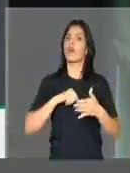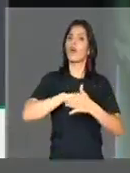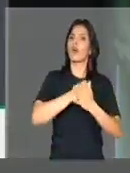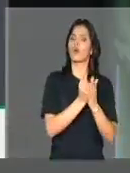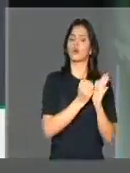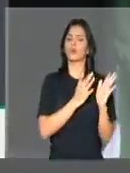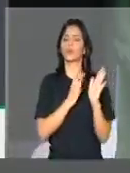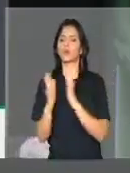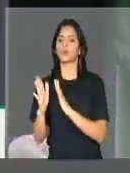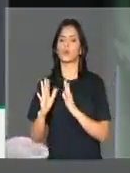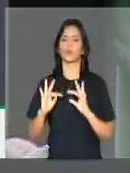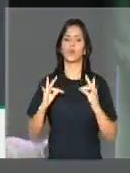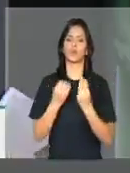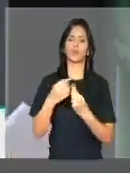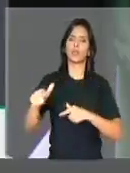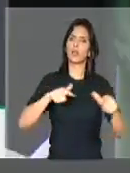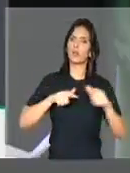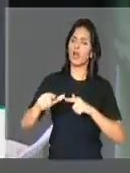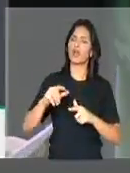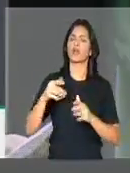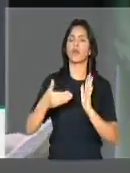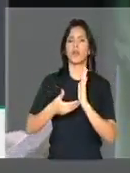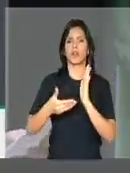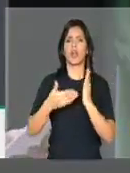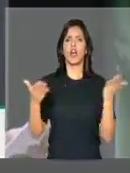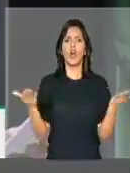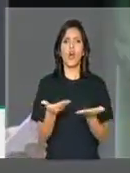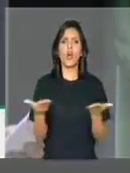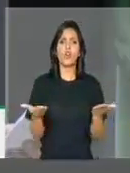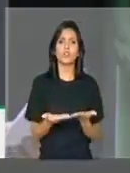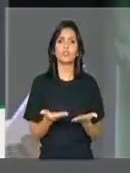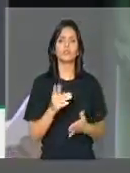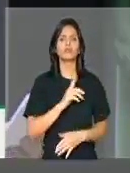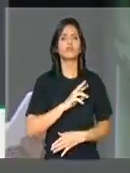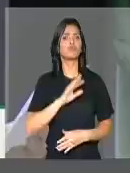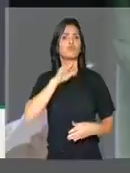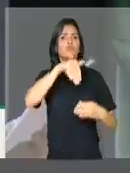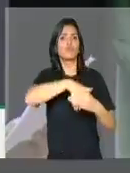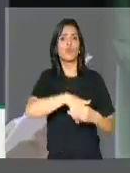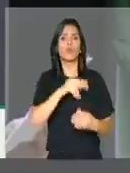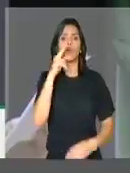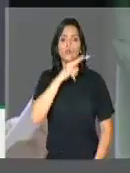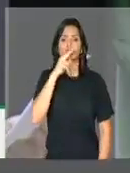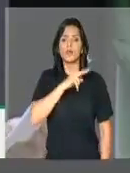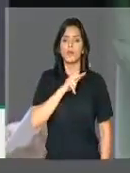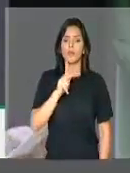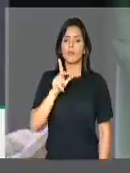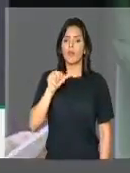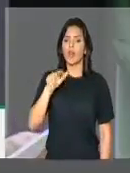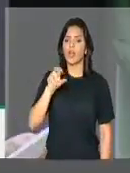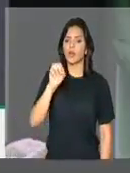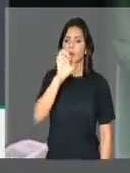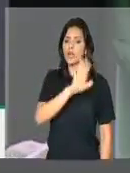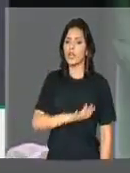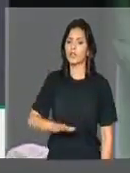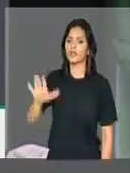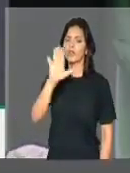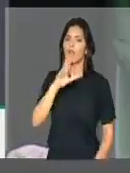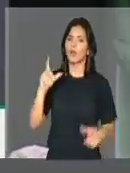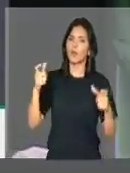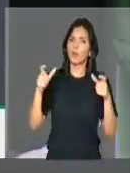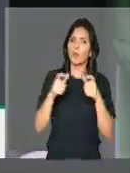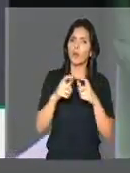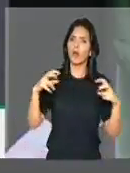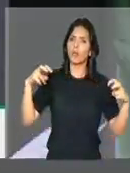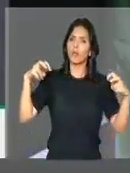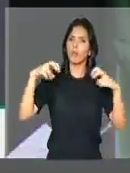da Casa. Gostaria de chamar a atenção que hoje mesmo deixamos de votar a urgência no Plano Nacional de Redução de Mortes no Trânsito,